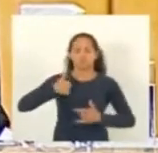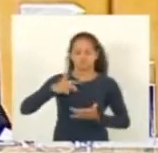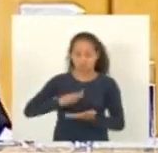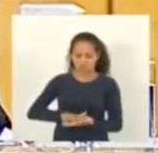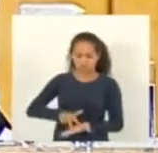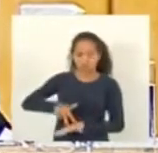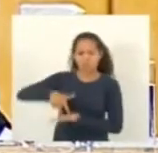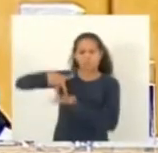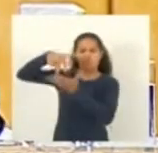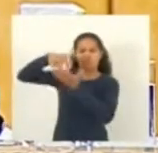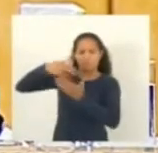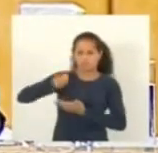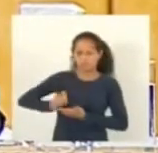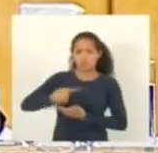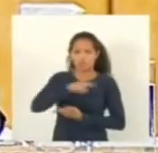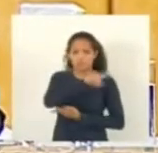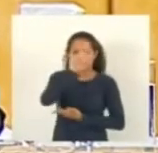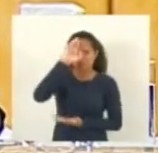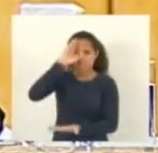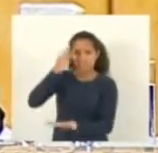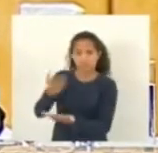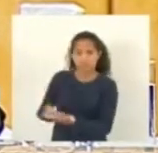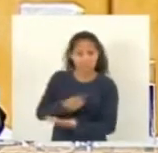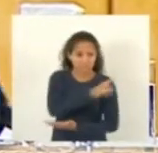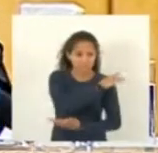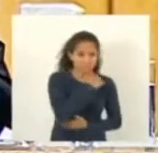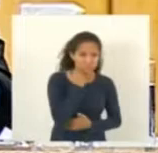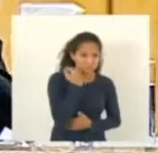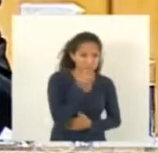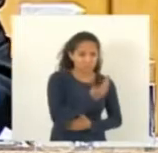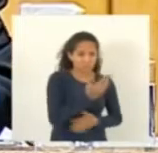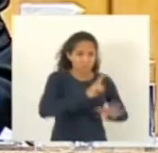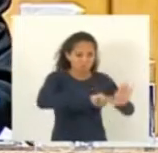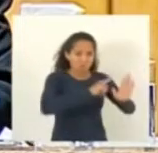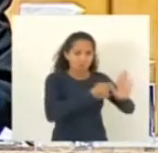vida quem crê em mim ainda que esteja morto viverá